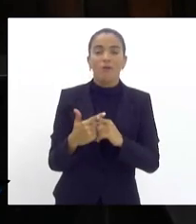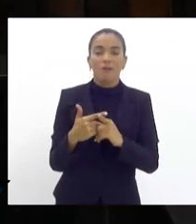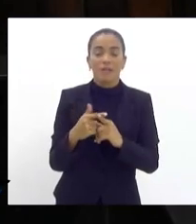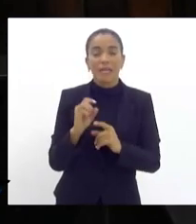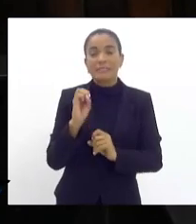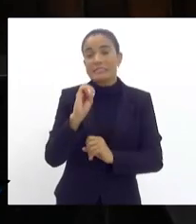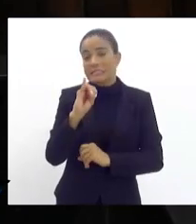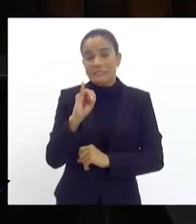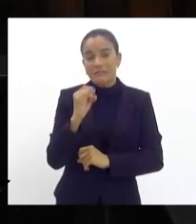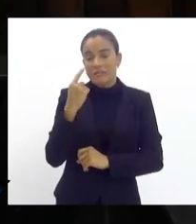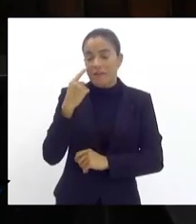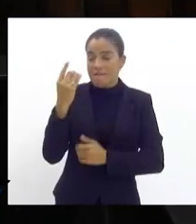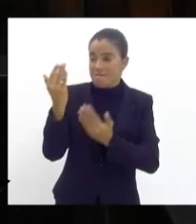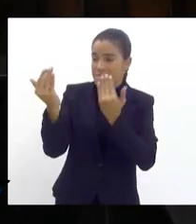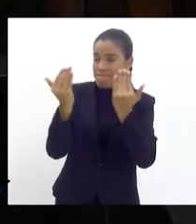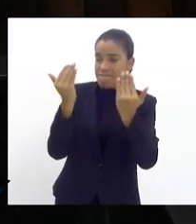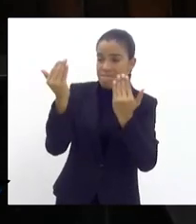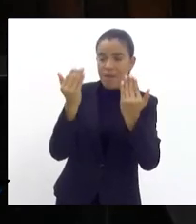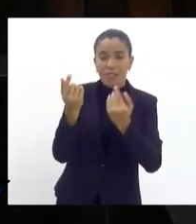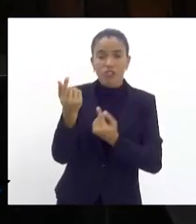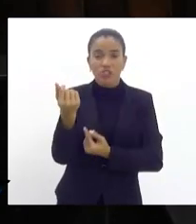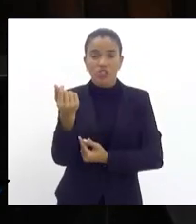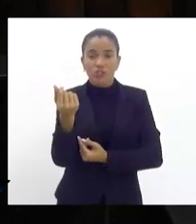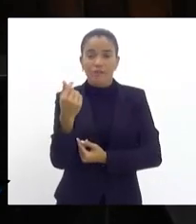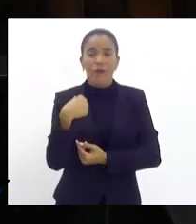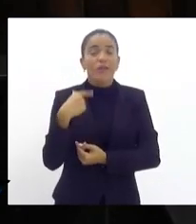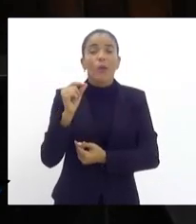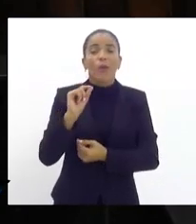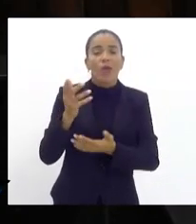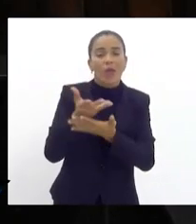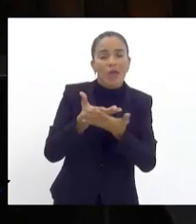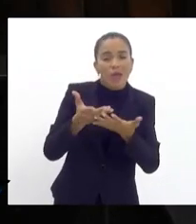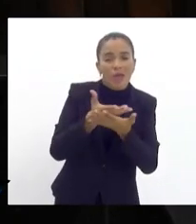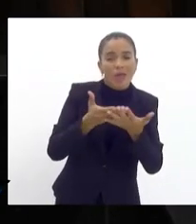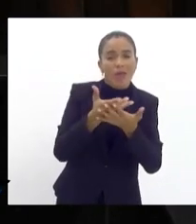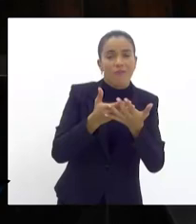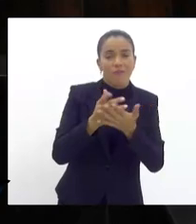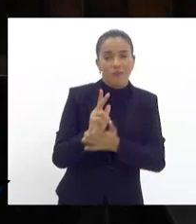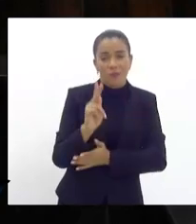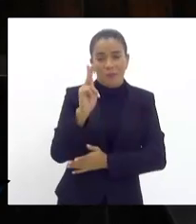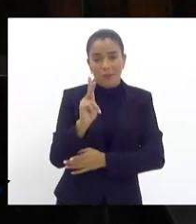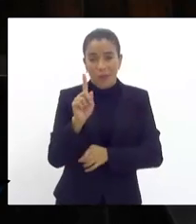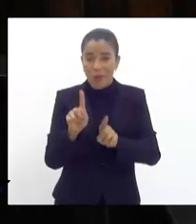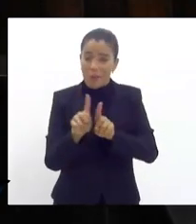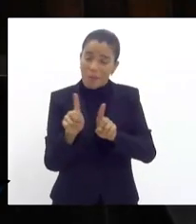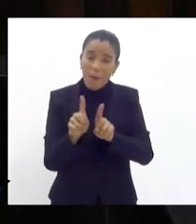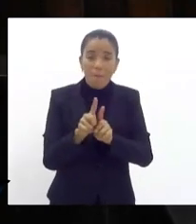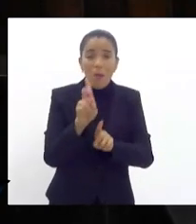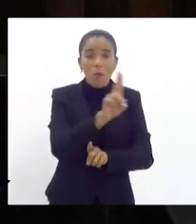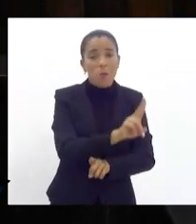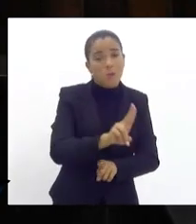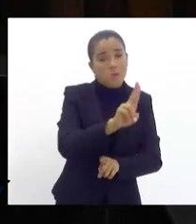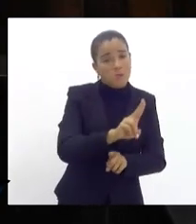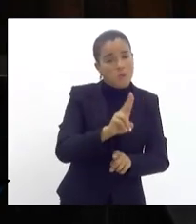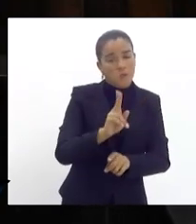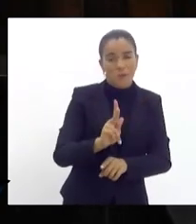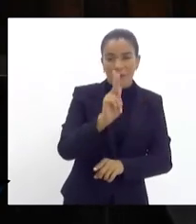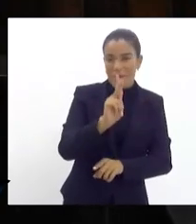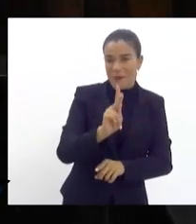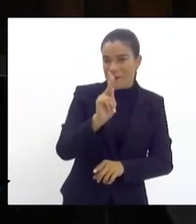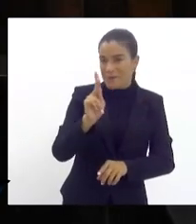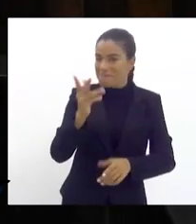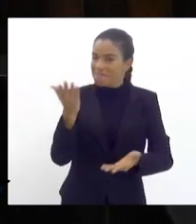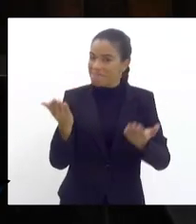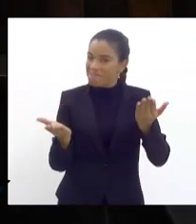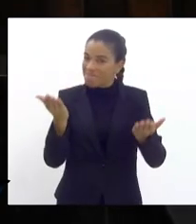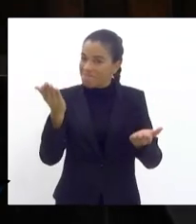cotação internacional, vai ter refino e consumo, mas dependendo do preço do barril do petróleo e da cotação do